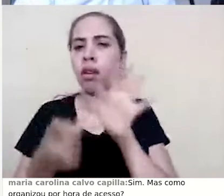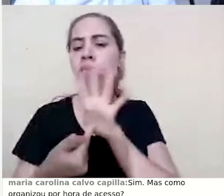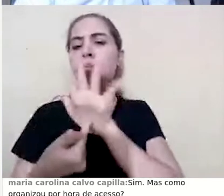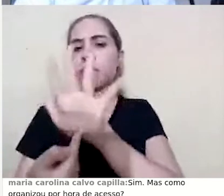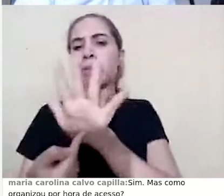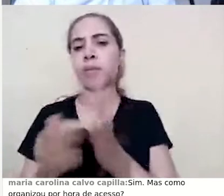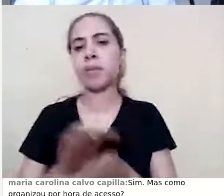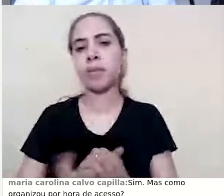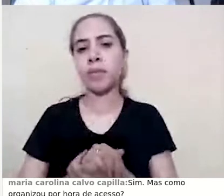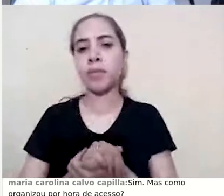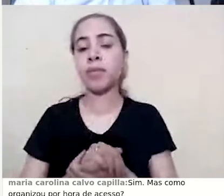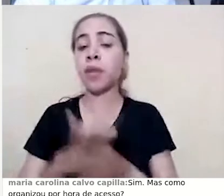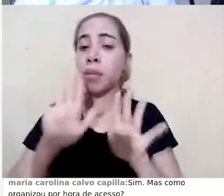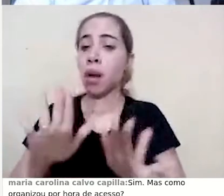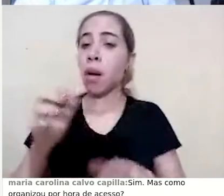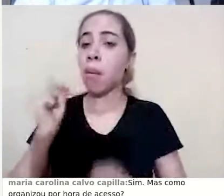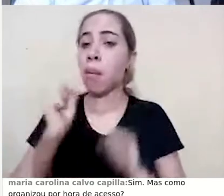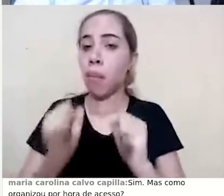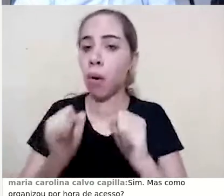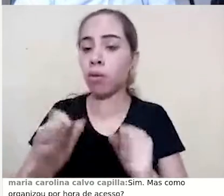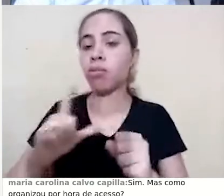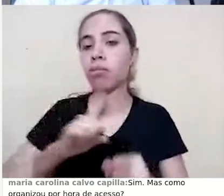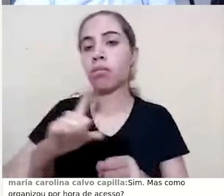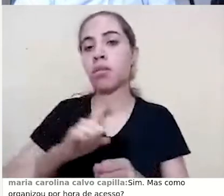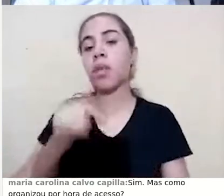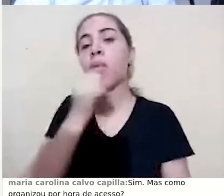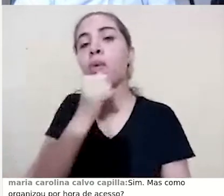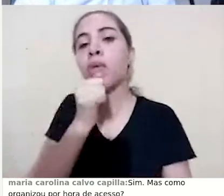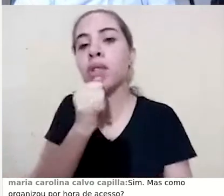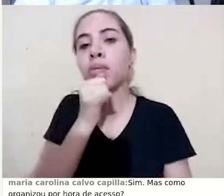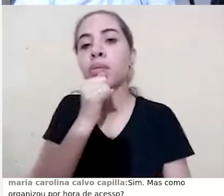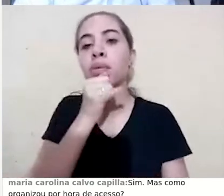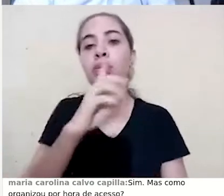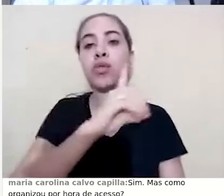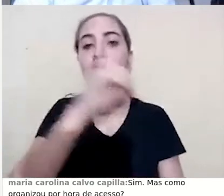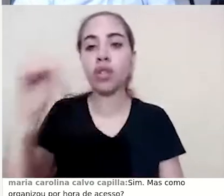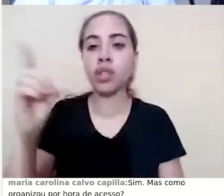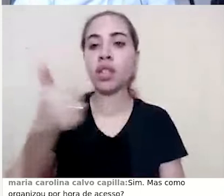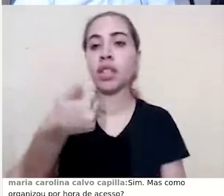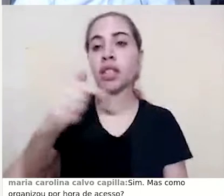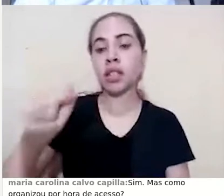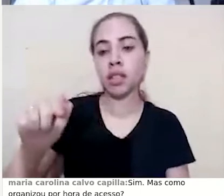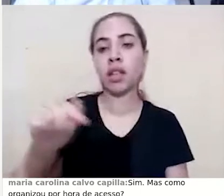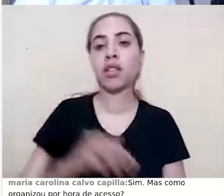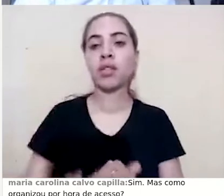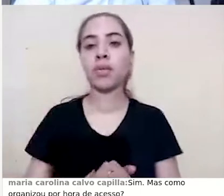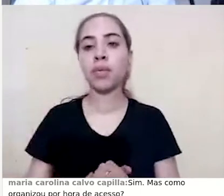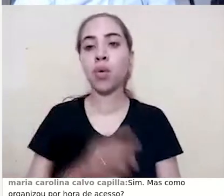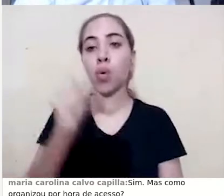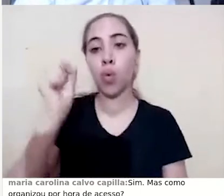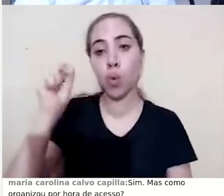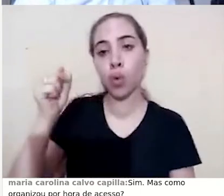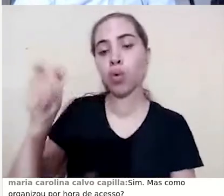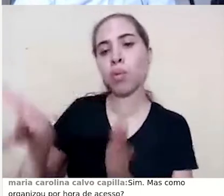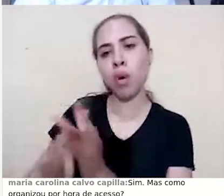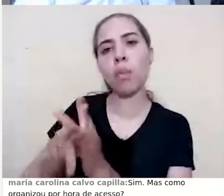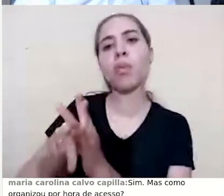posso filtrar isso, por exemplo, no dia 17 do 8, que seria o início da atividade.